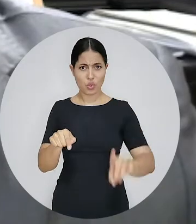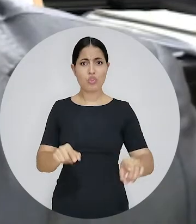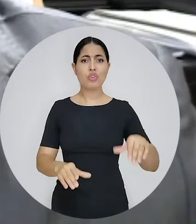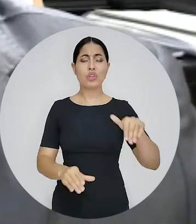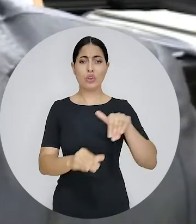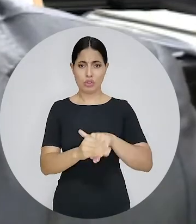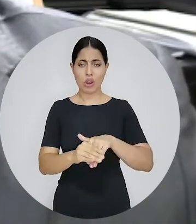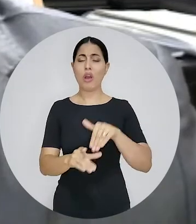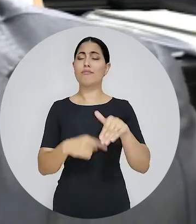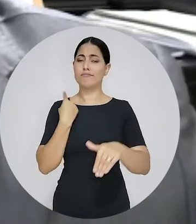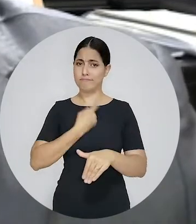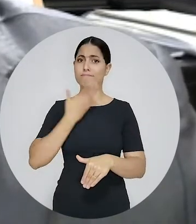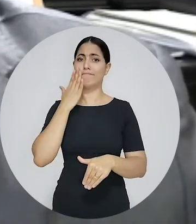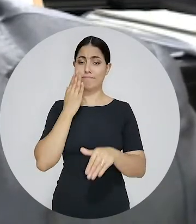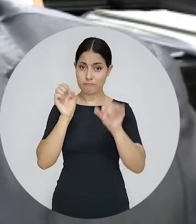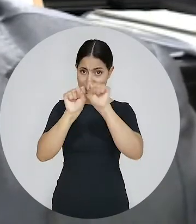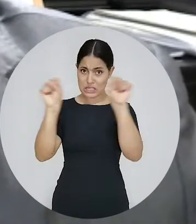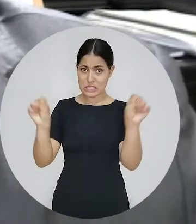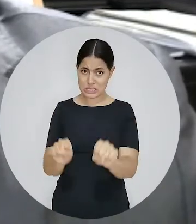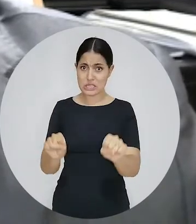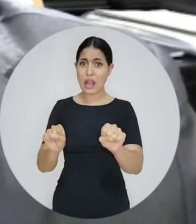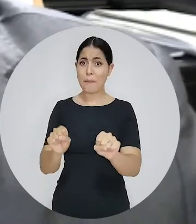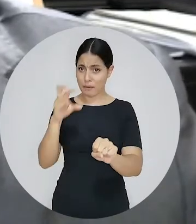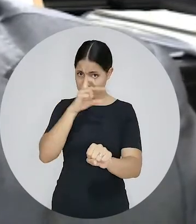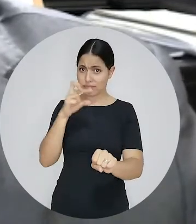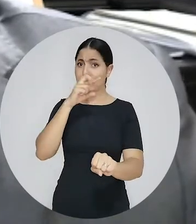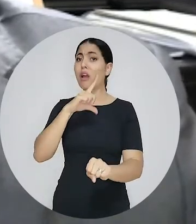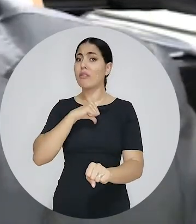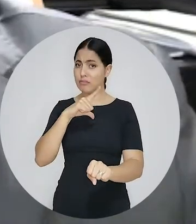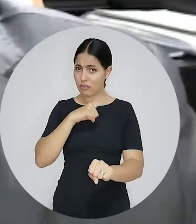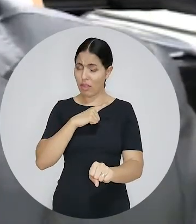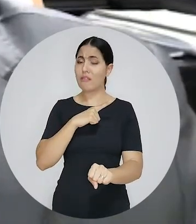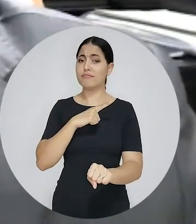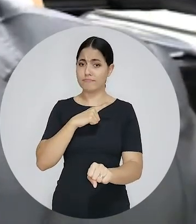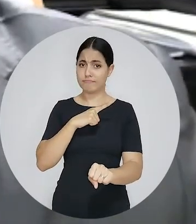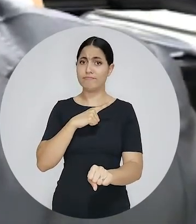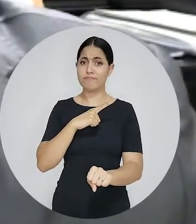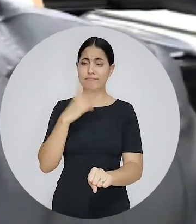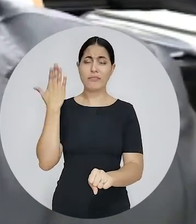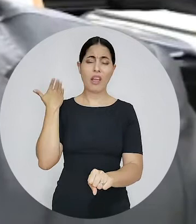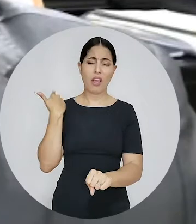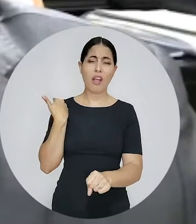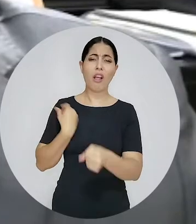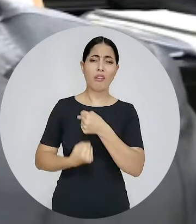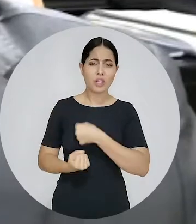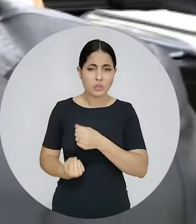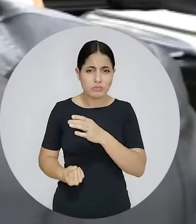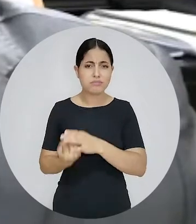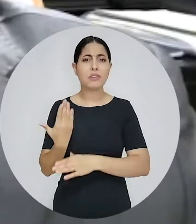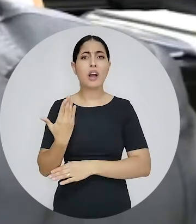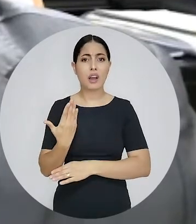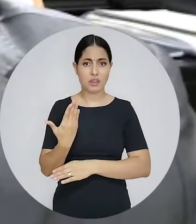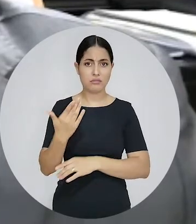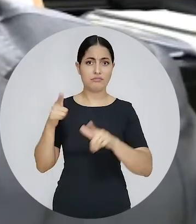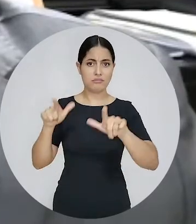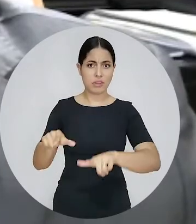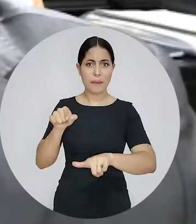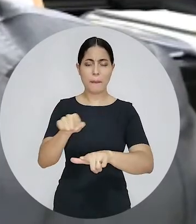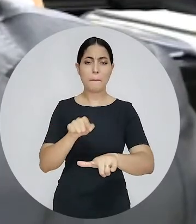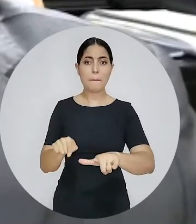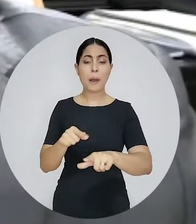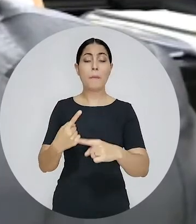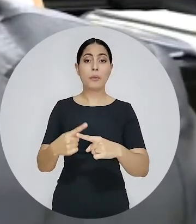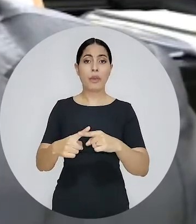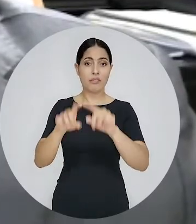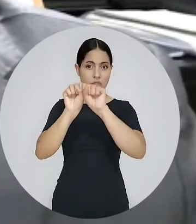no direito eleitoral há muitos anos, nós sabemos que o sistema é altamente auditável desde o início da sua implantação,